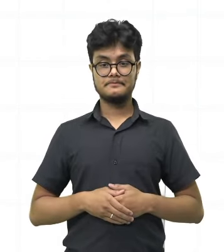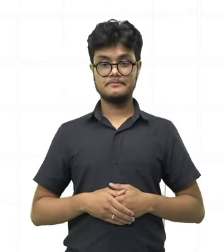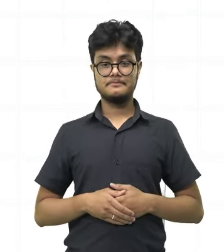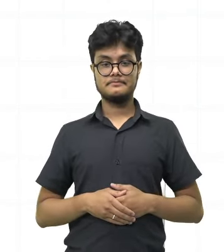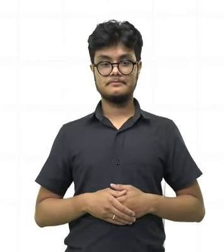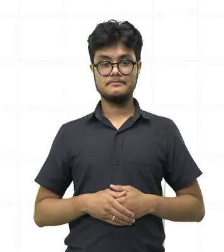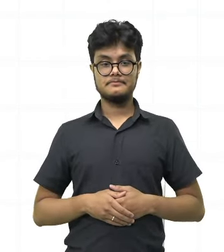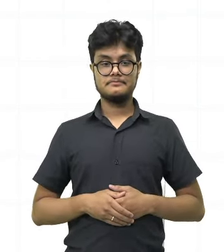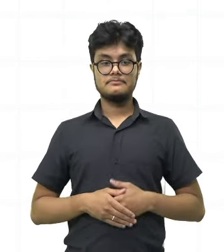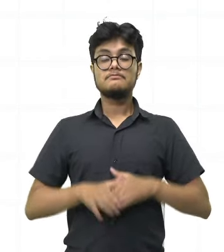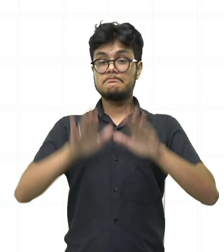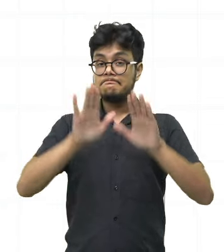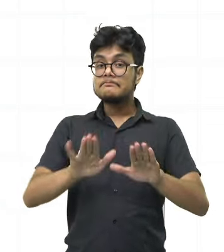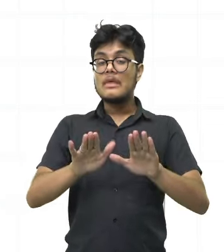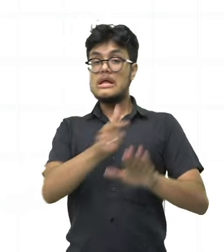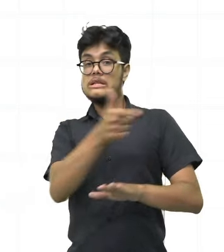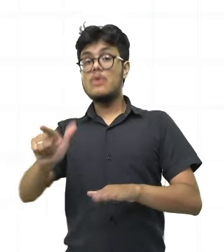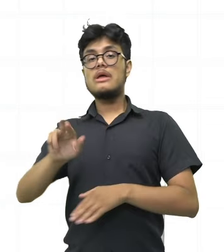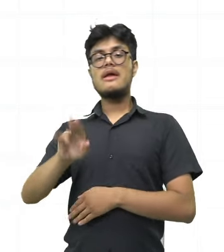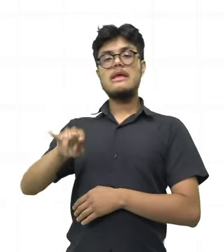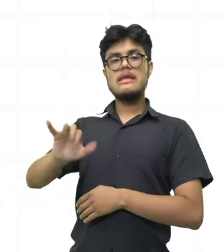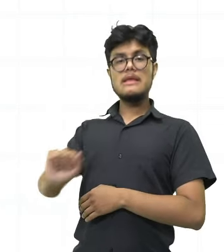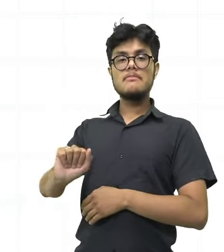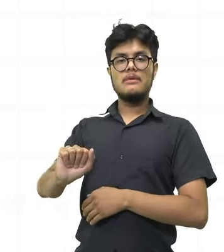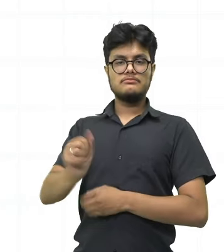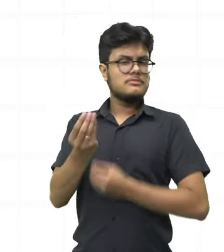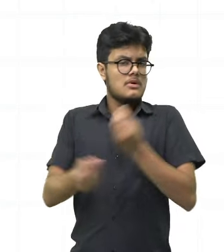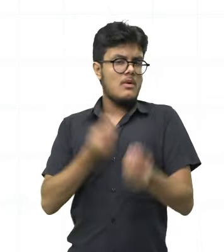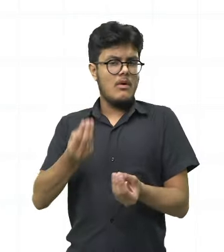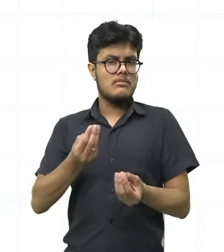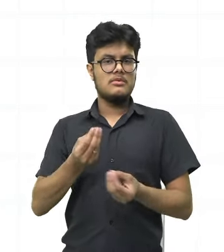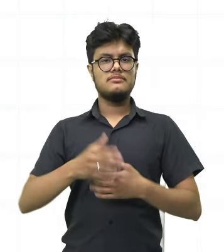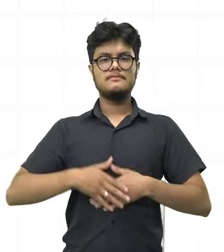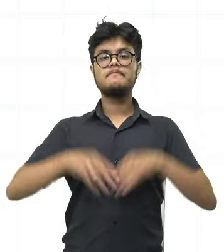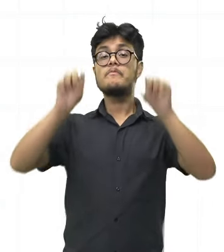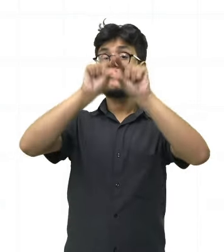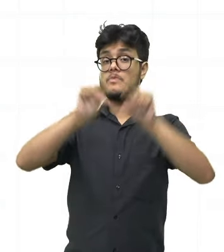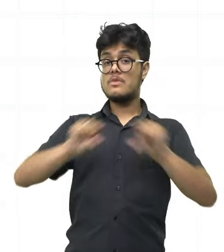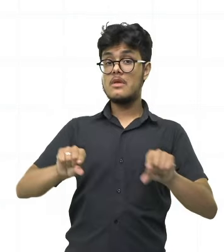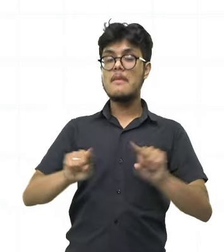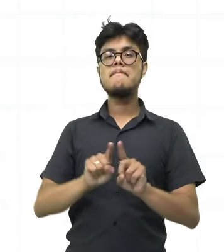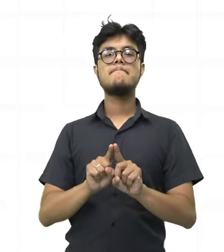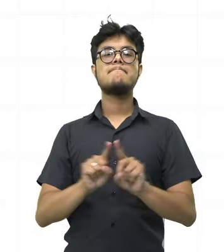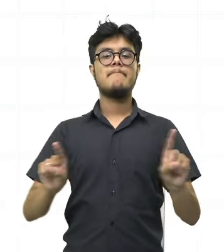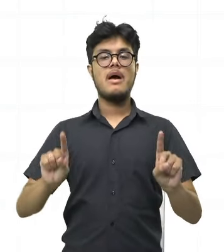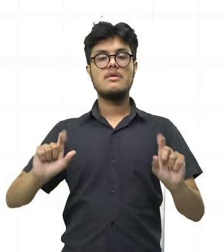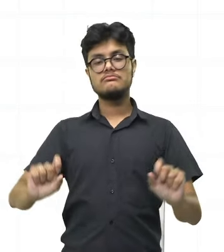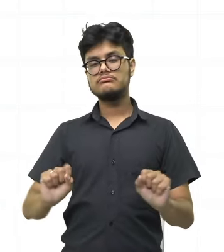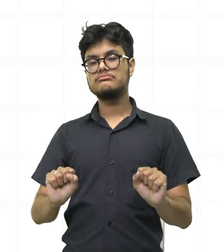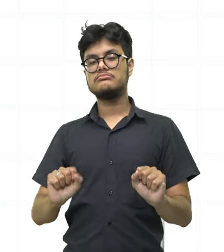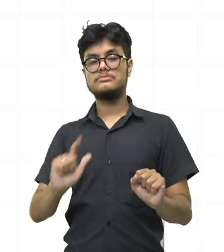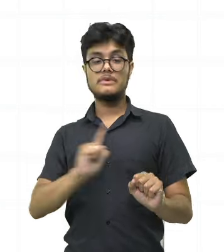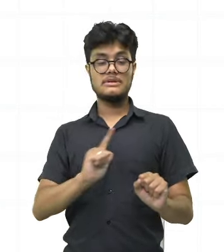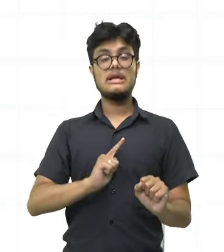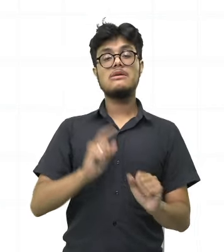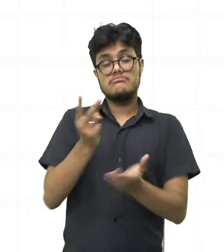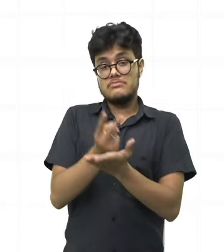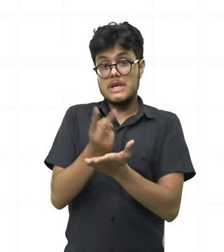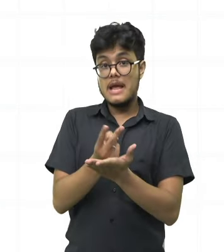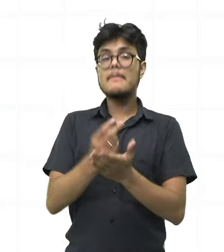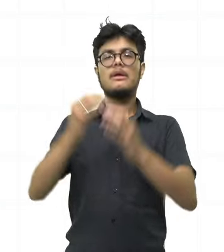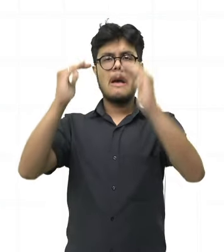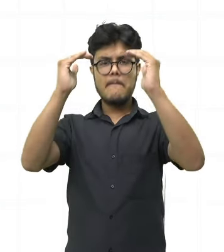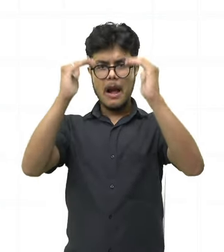São aqueles que não apresentam esquemas de rima. No entanto, pode apresentar